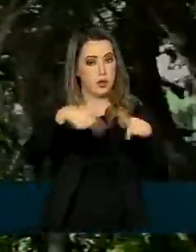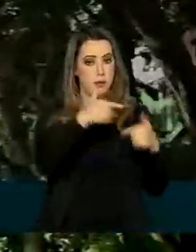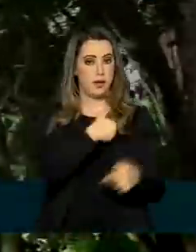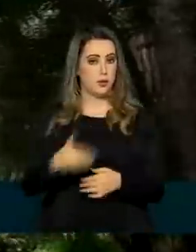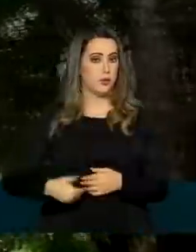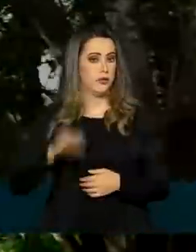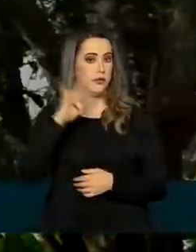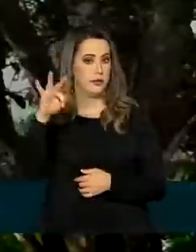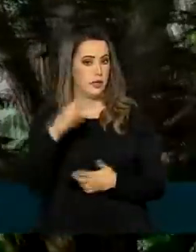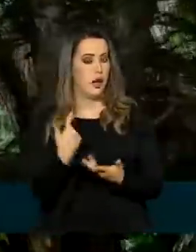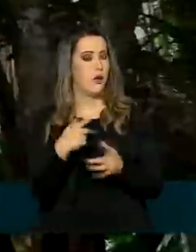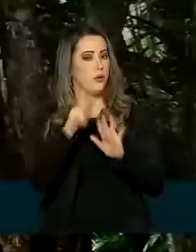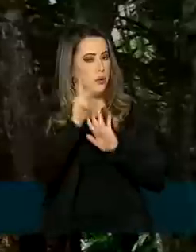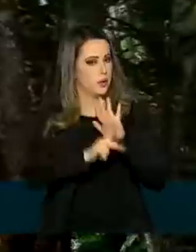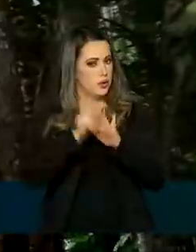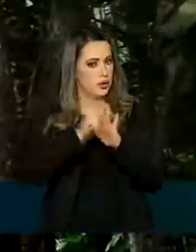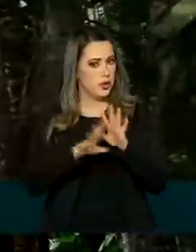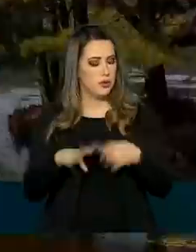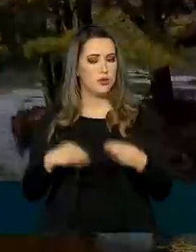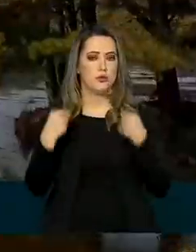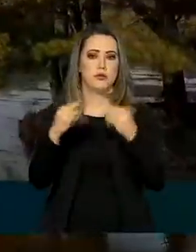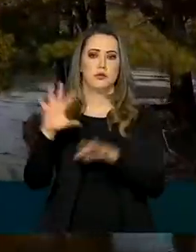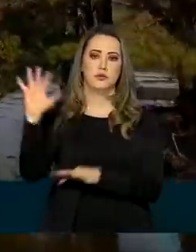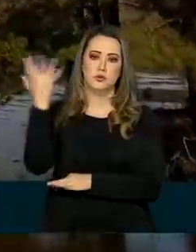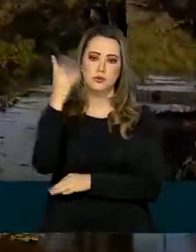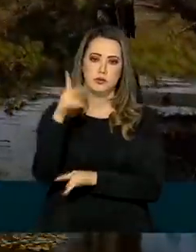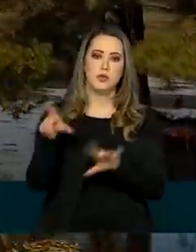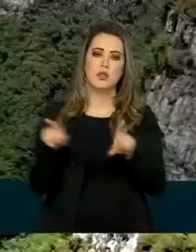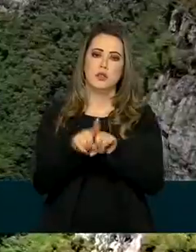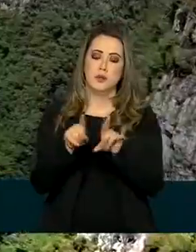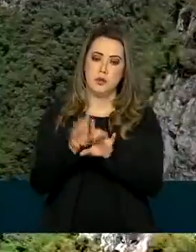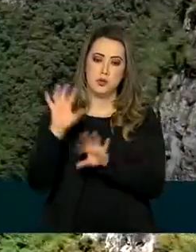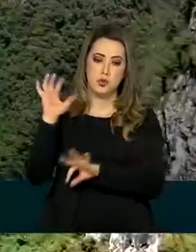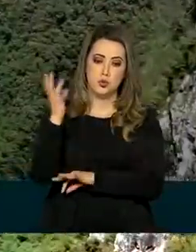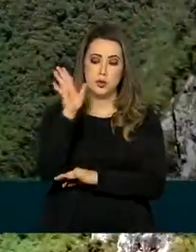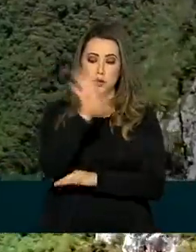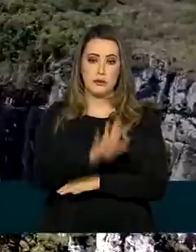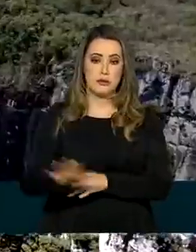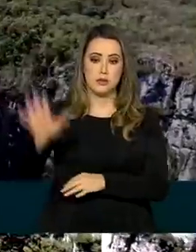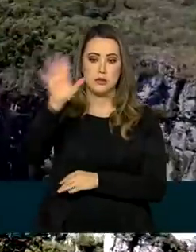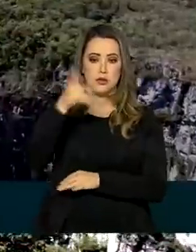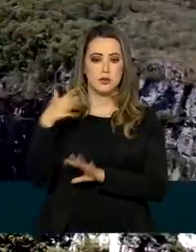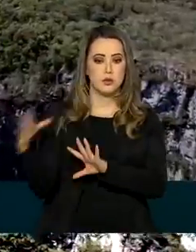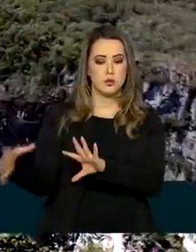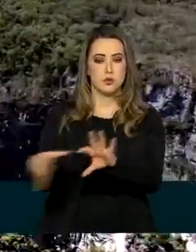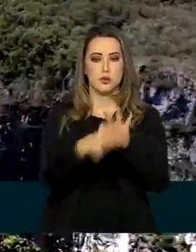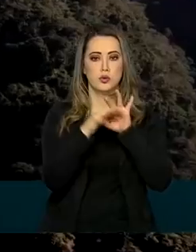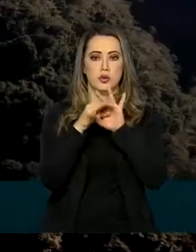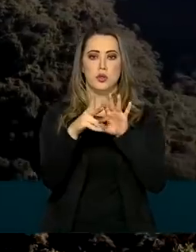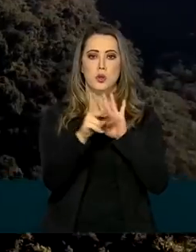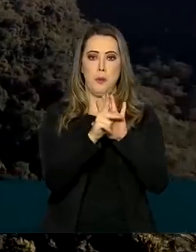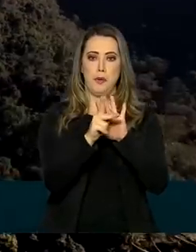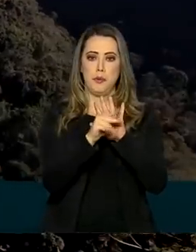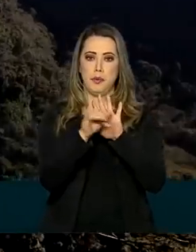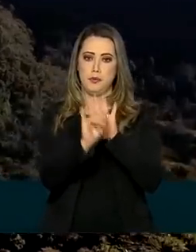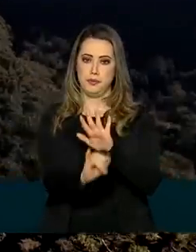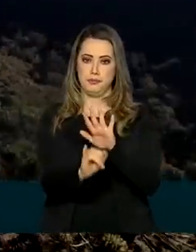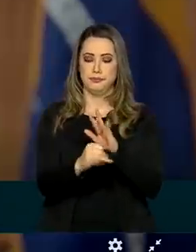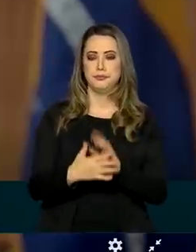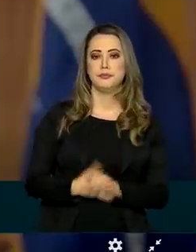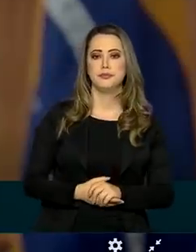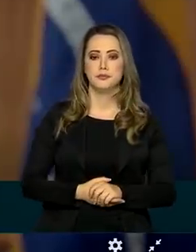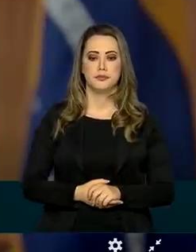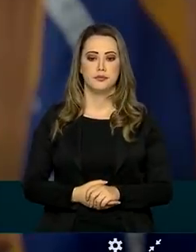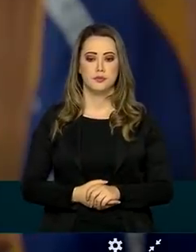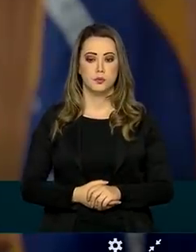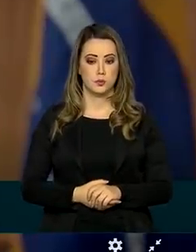como a inclusão de projetos de concessão florestal e de parques nacionais no Programa de Parcerias de Investimentos, o PPI.